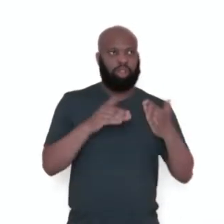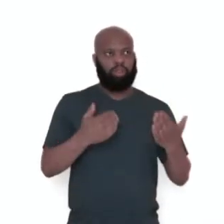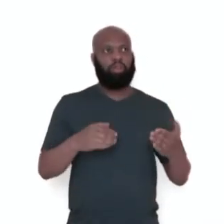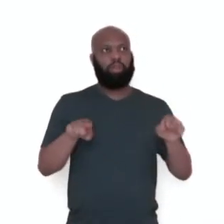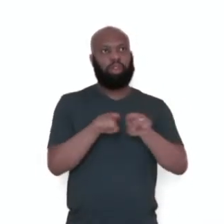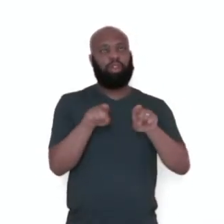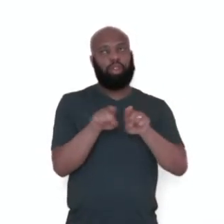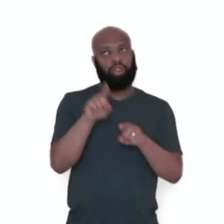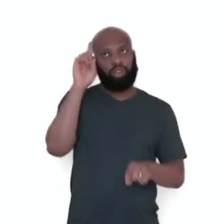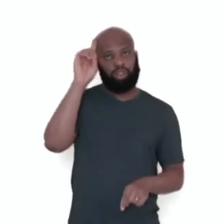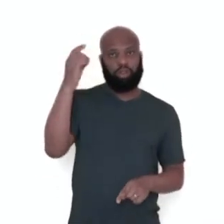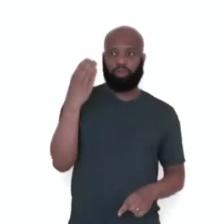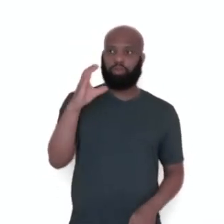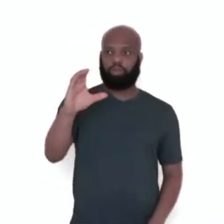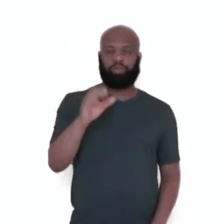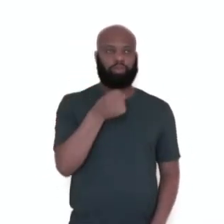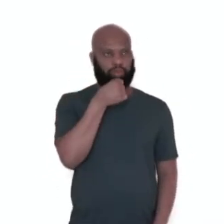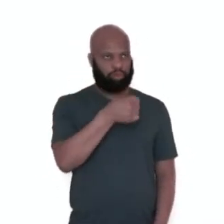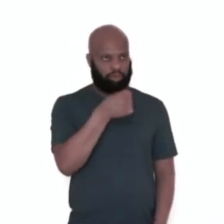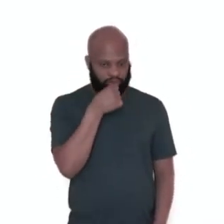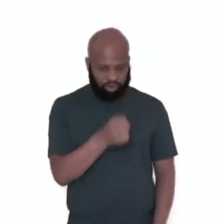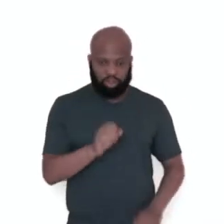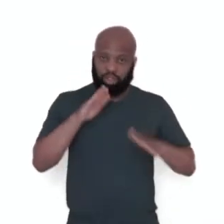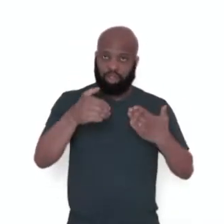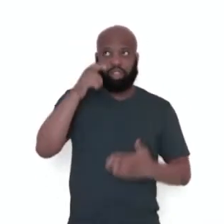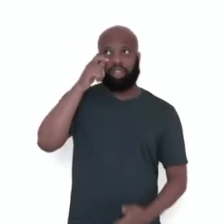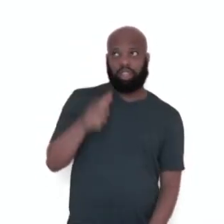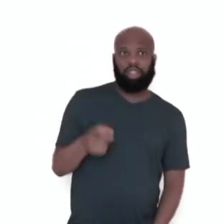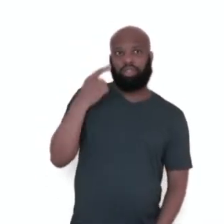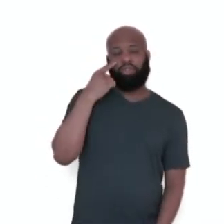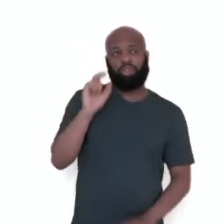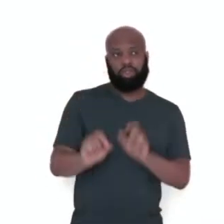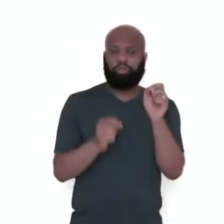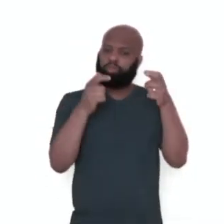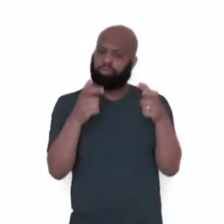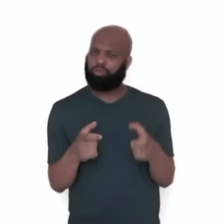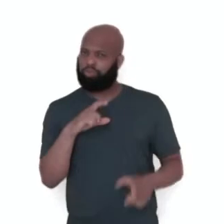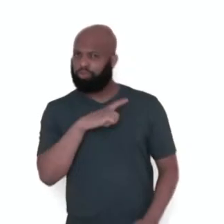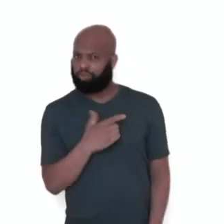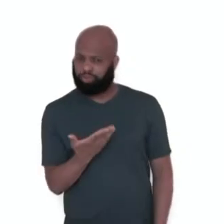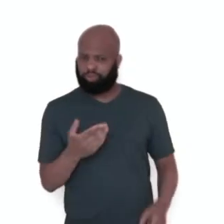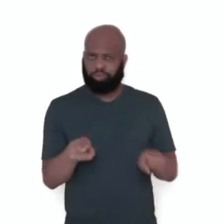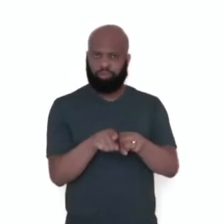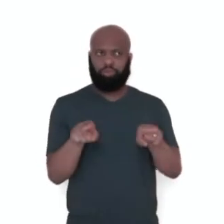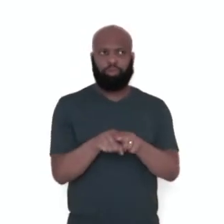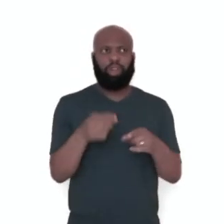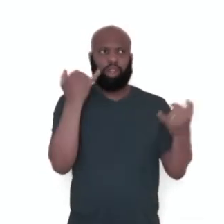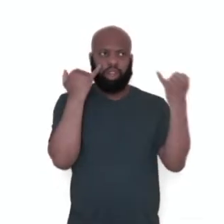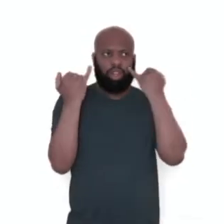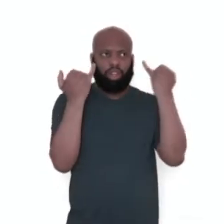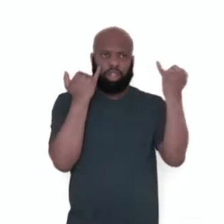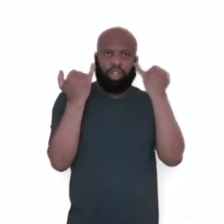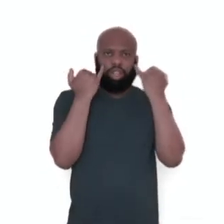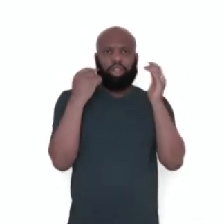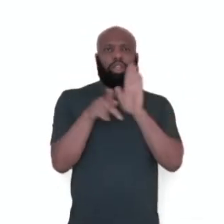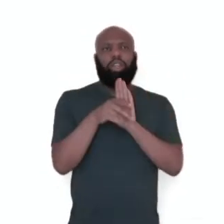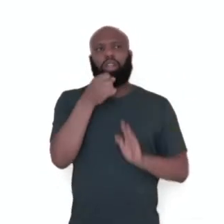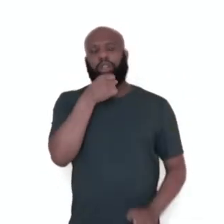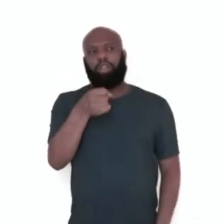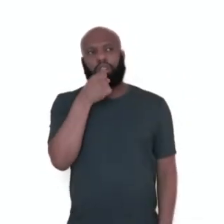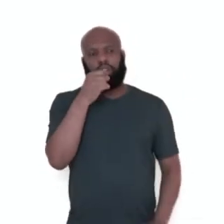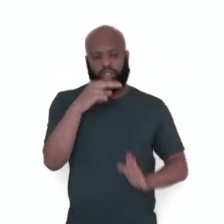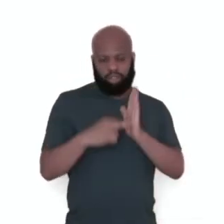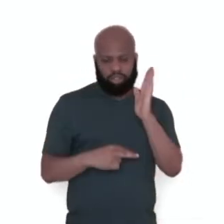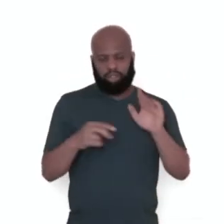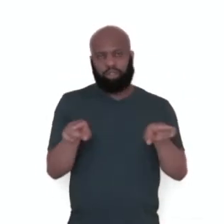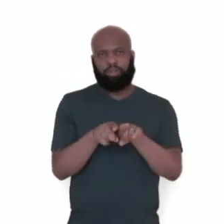de publicação da reportagem. Então é interessante verificar onde estão localizadas essas informações no fragmento da reportagem que lemos